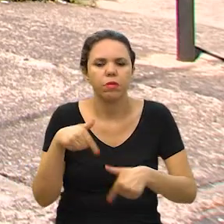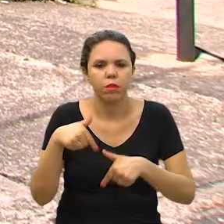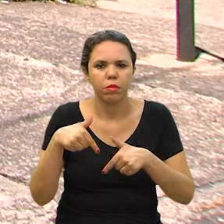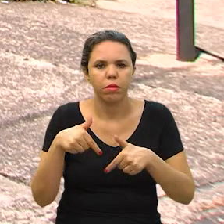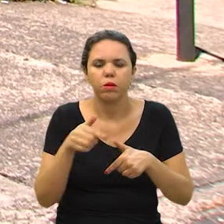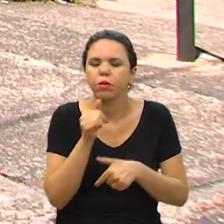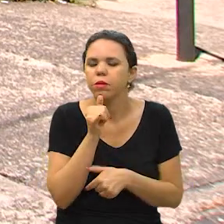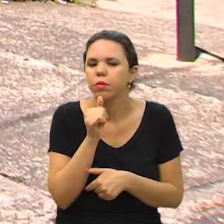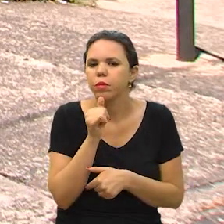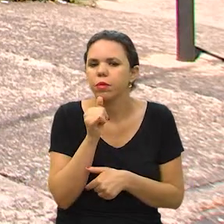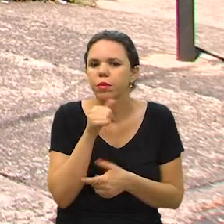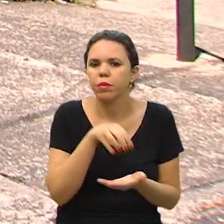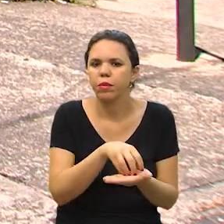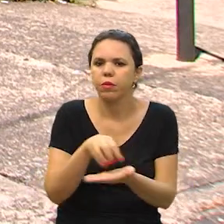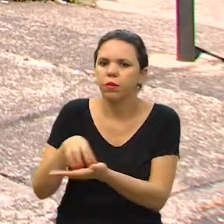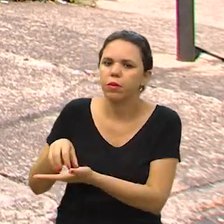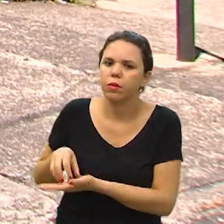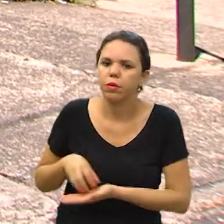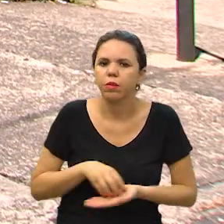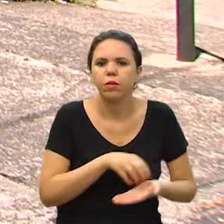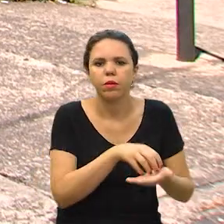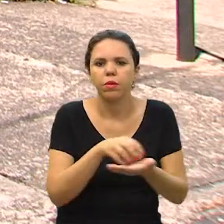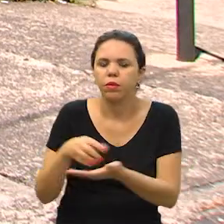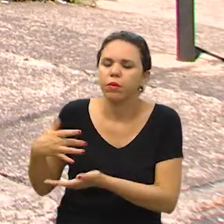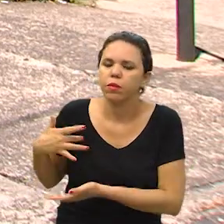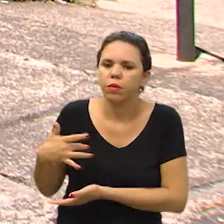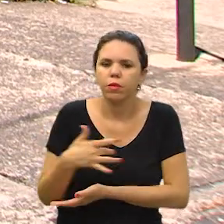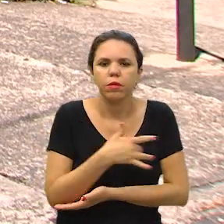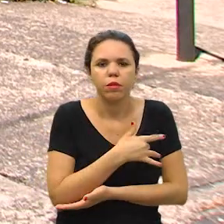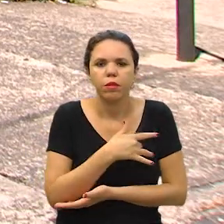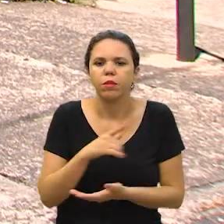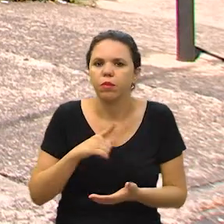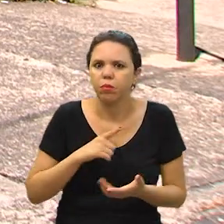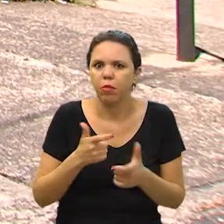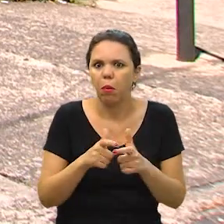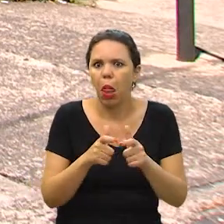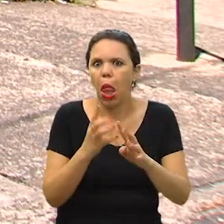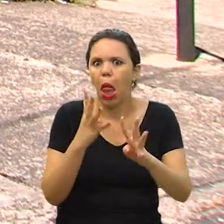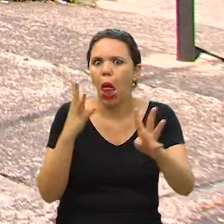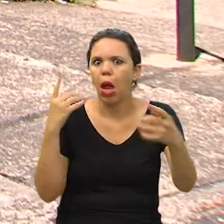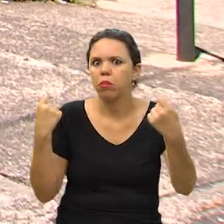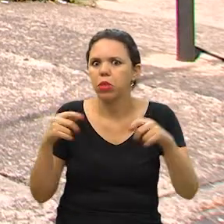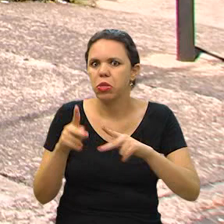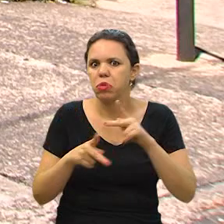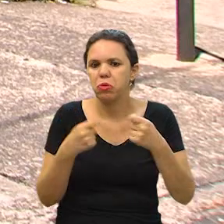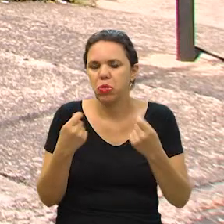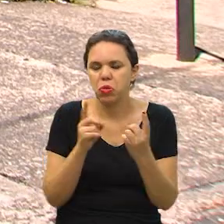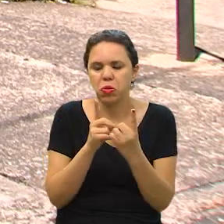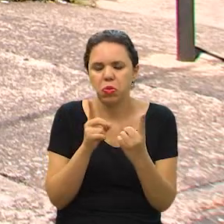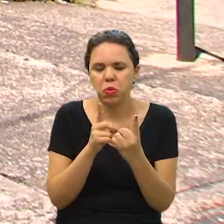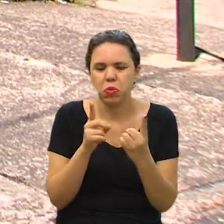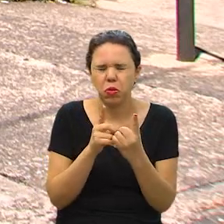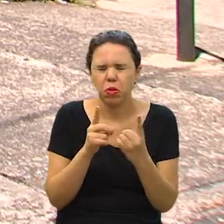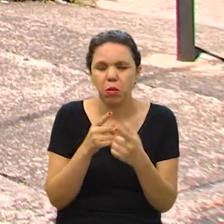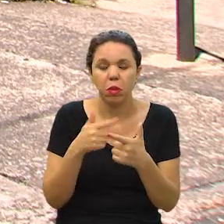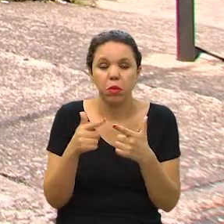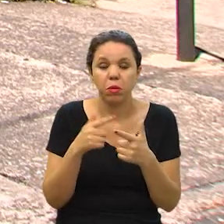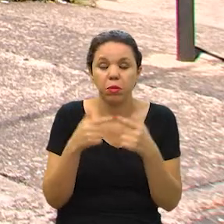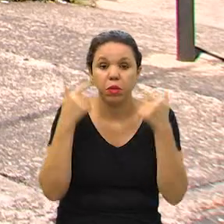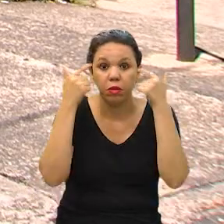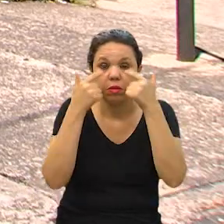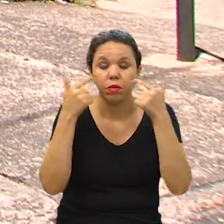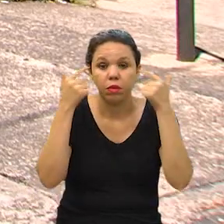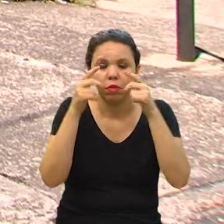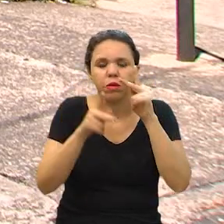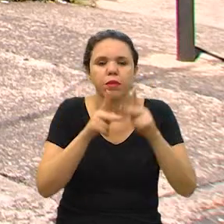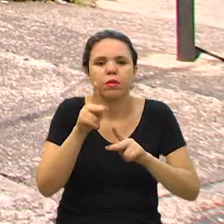atuação, trabalhando, por exemplo, em unidades básicas de saúde, onde há uma demanda reprimida por atendimentos de